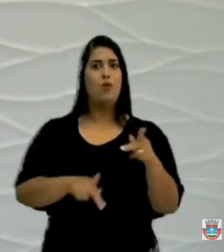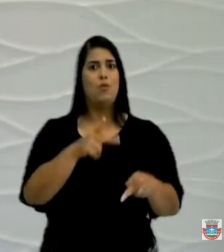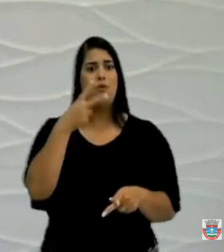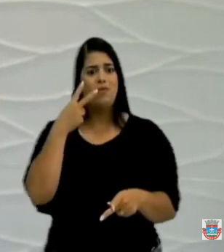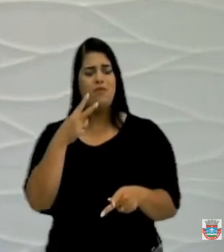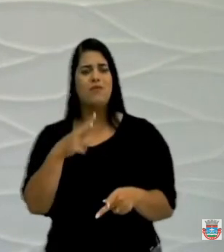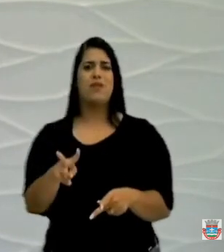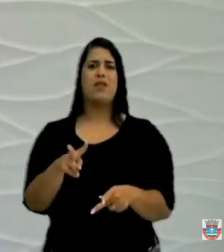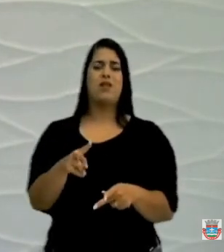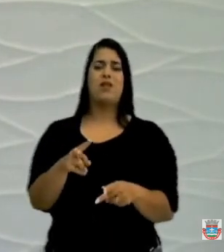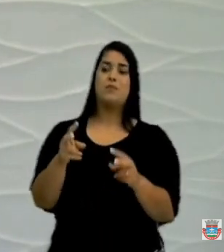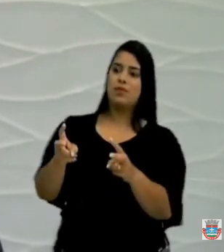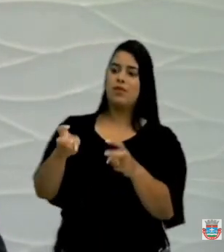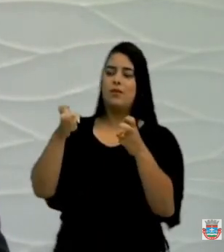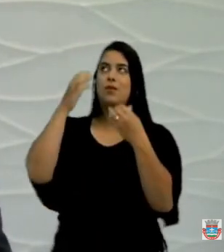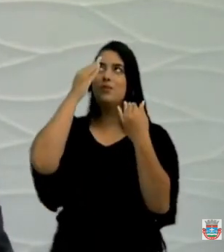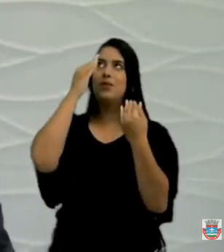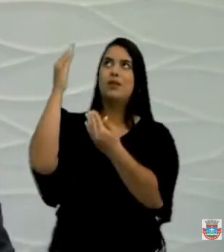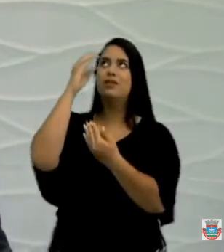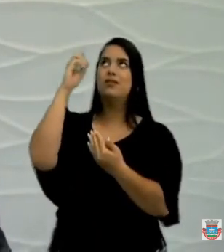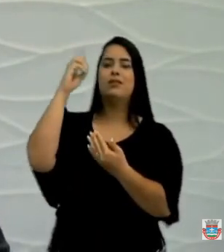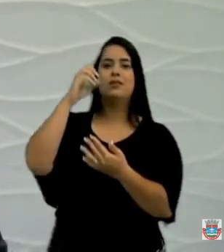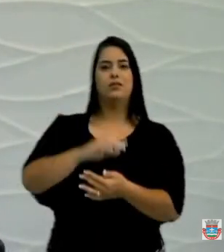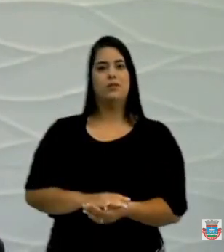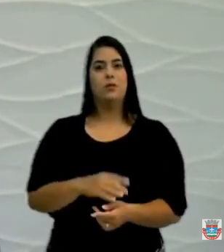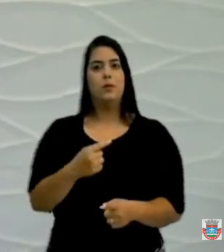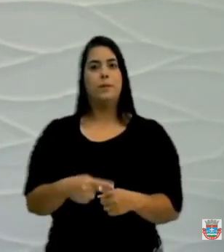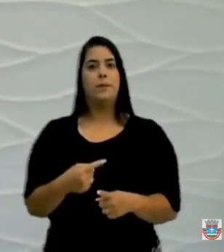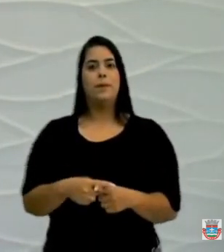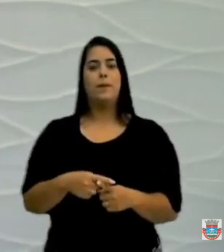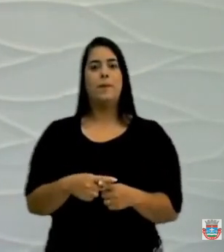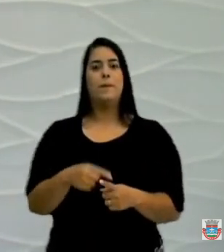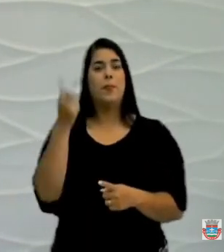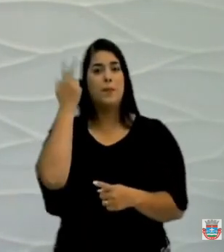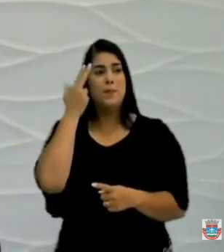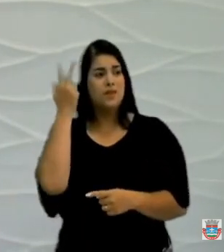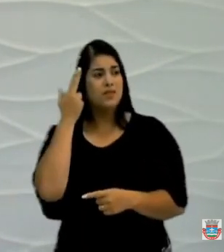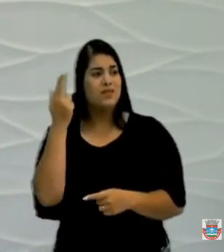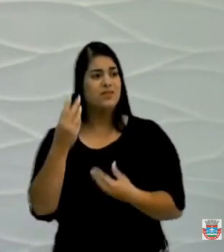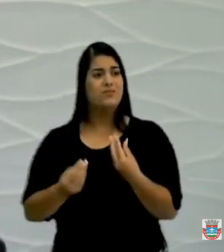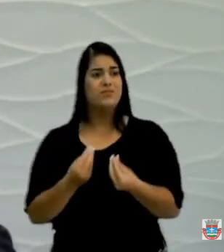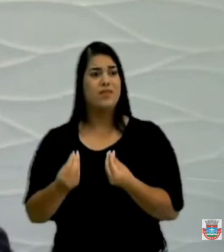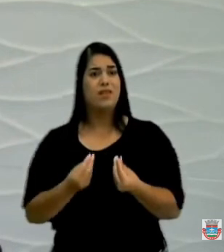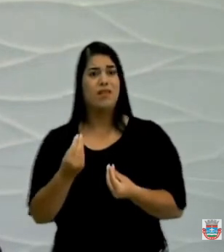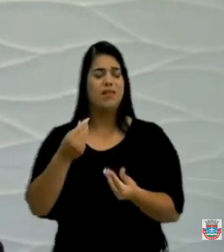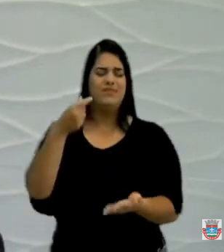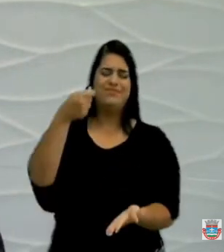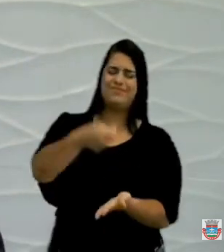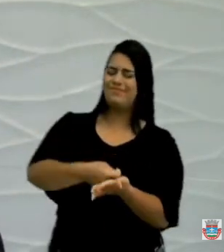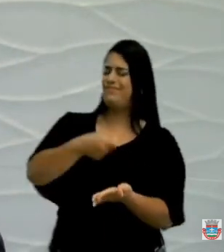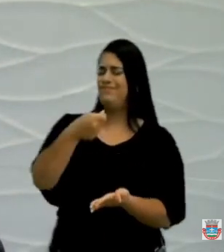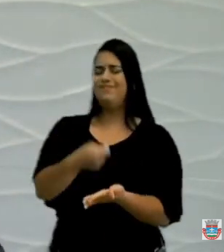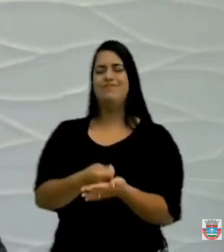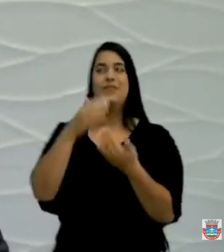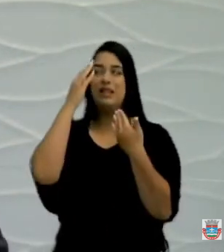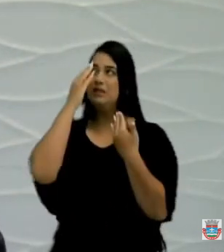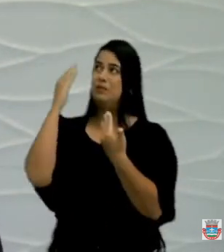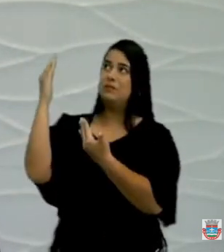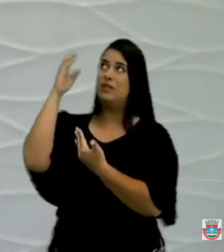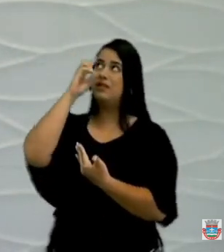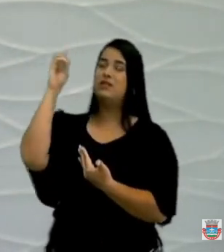reconhecendo, graças a Deus. porque a gente parece mais estar na situação que as cobranças vêm pedindo e graças a Deus